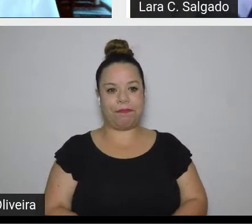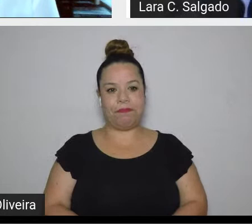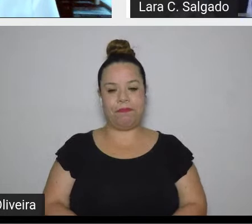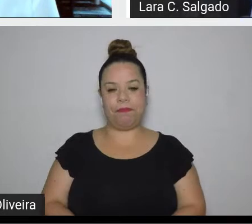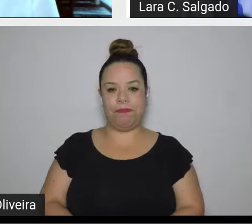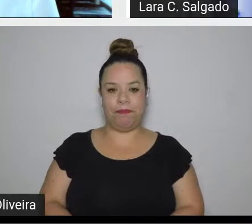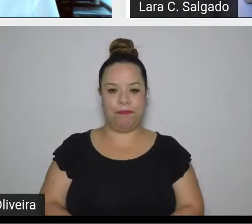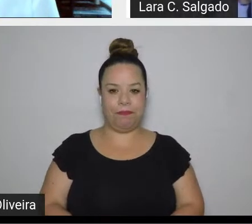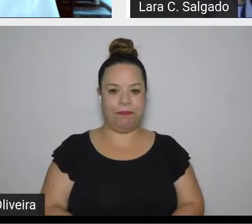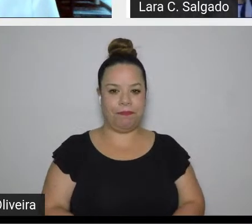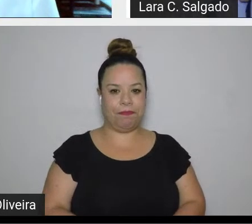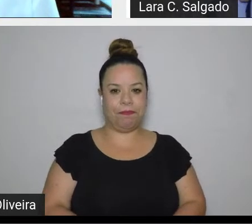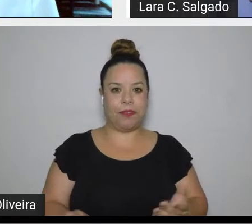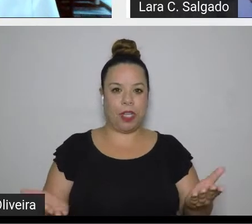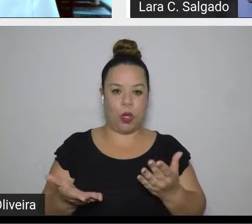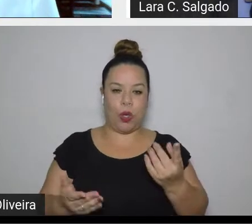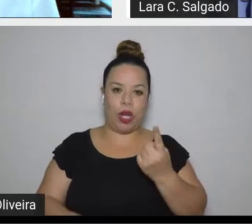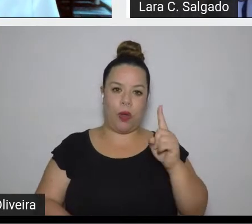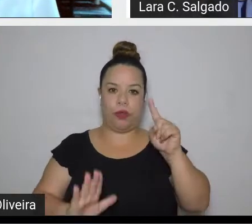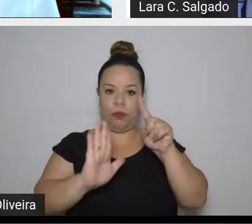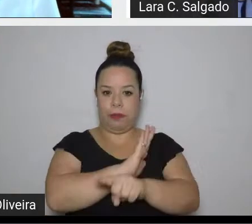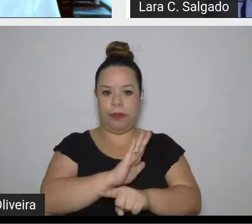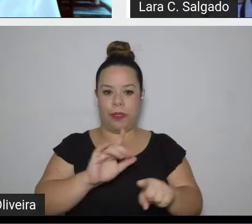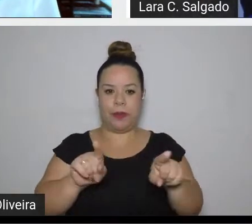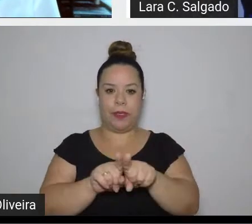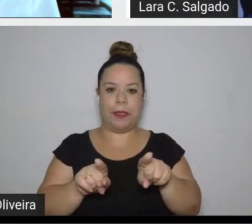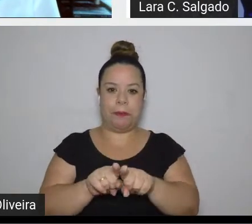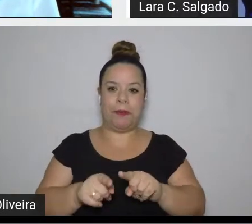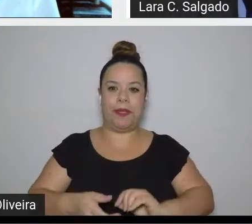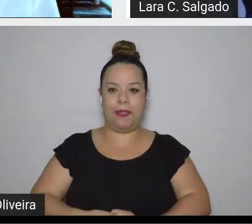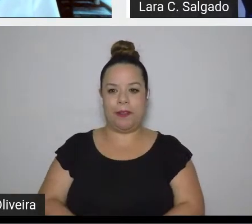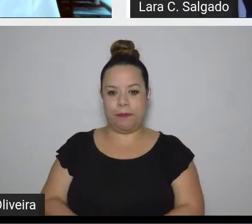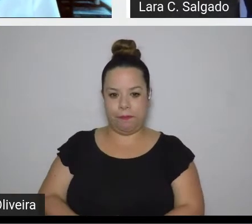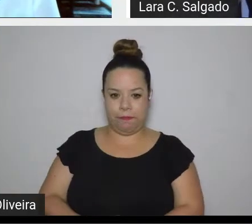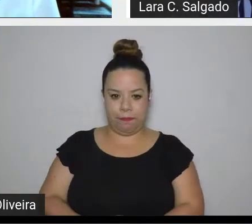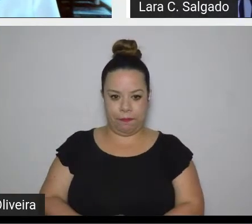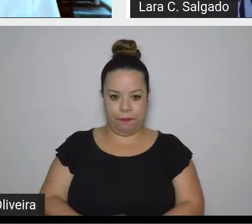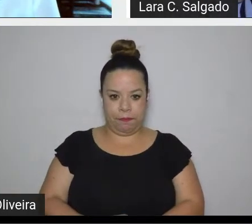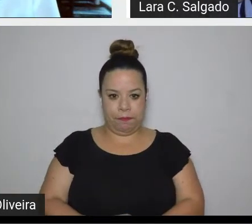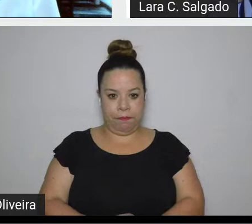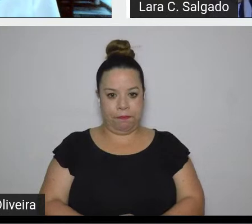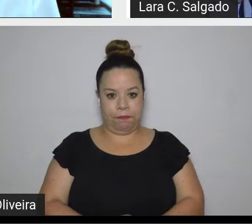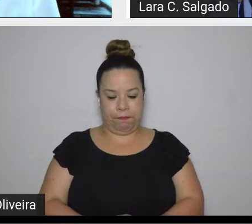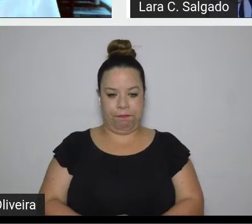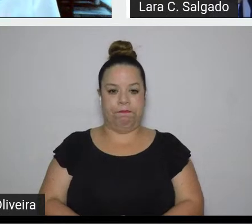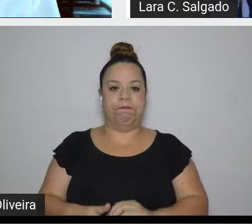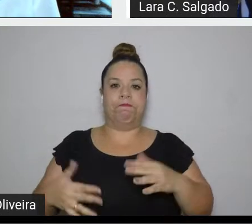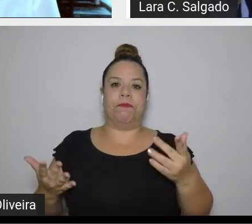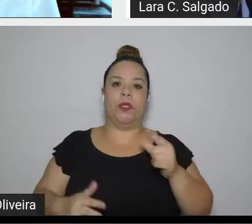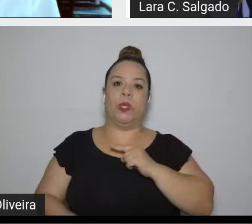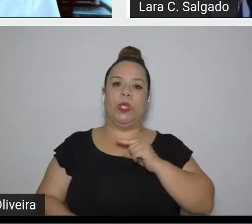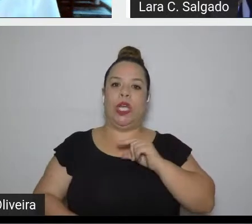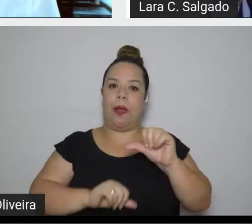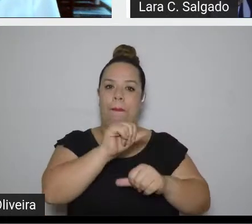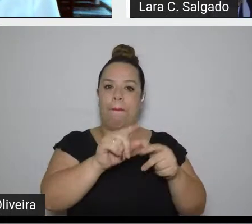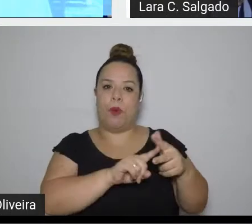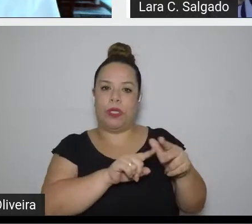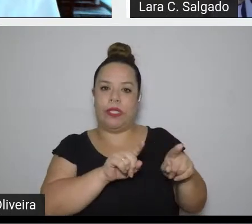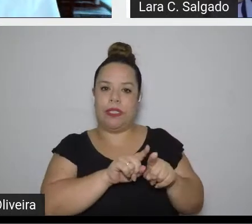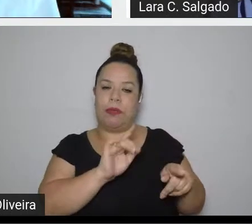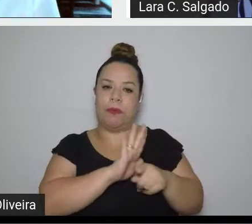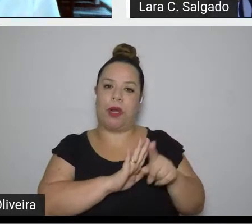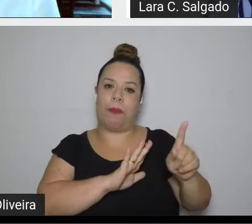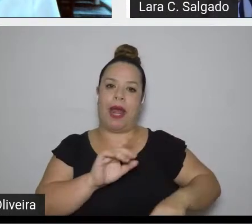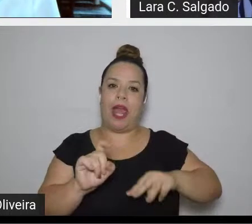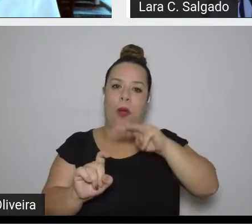fazer mais uma pergunta aqui. Nessa reconfiguração do mito da passagem de Cristo na